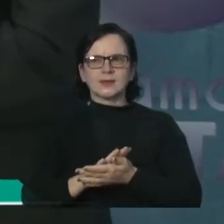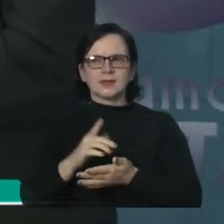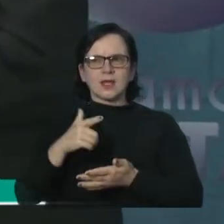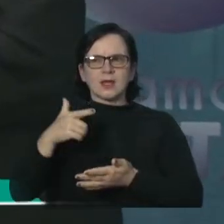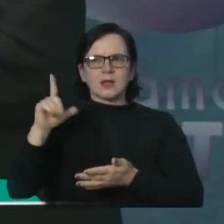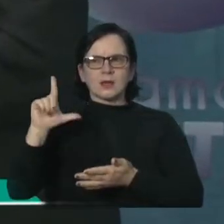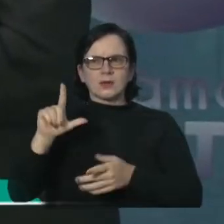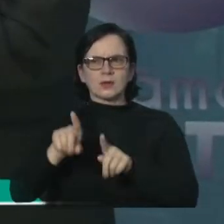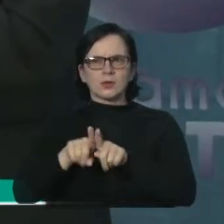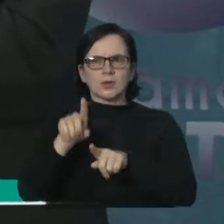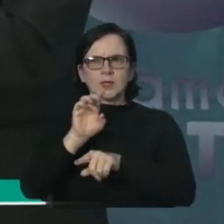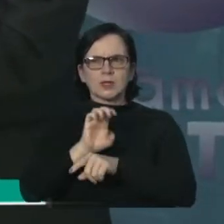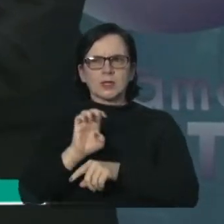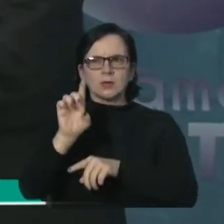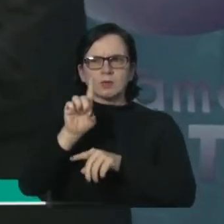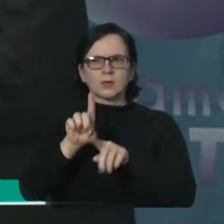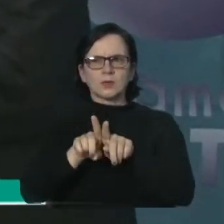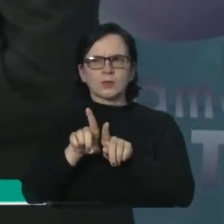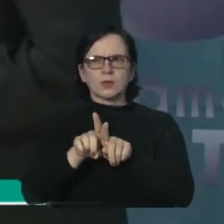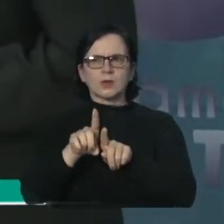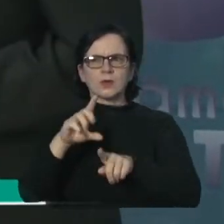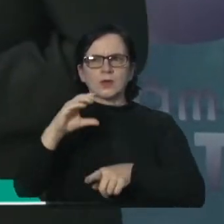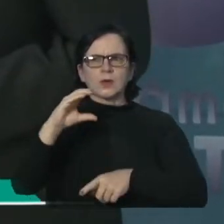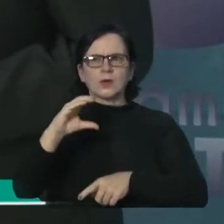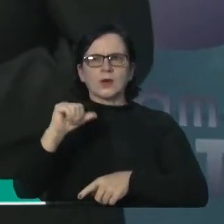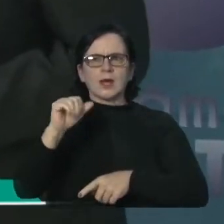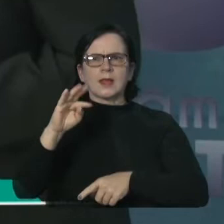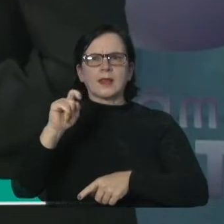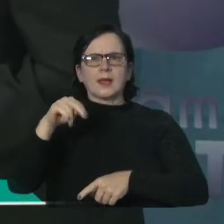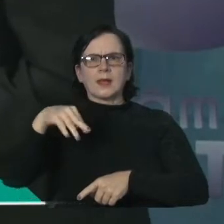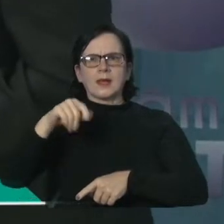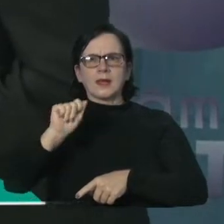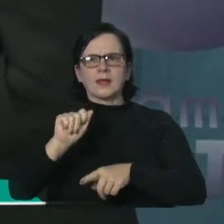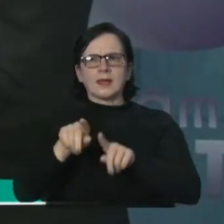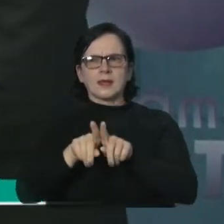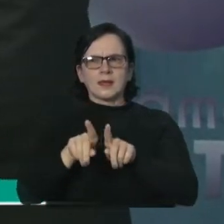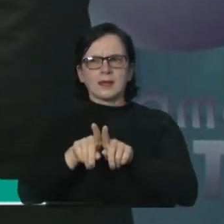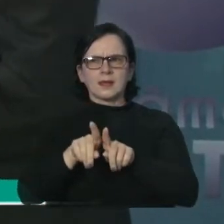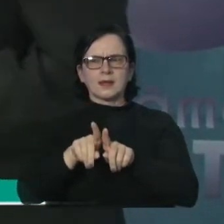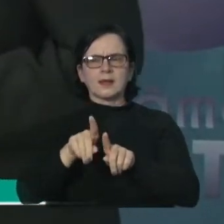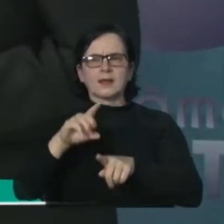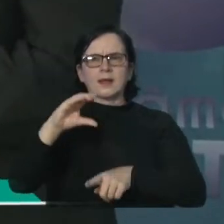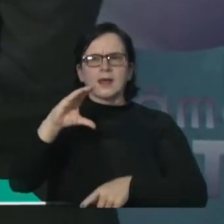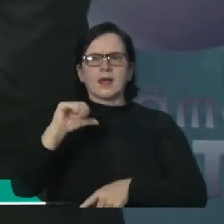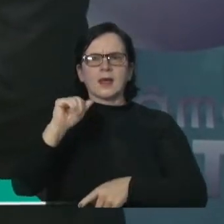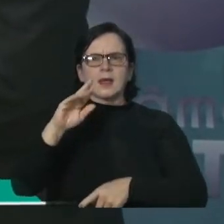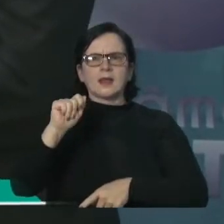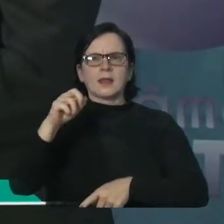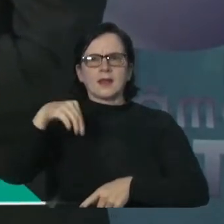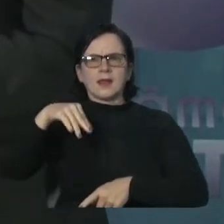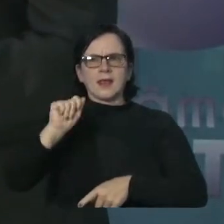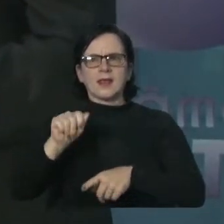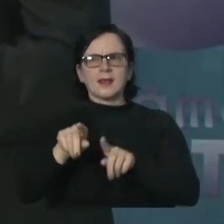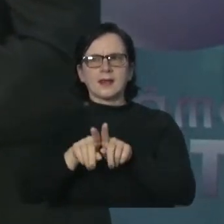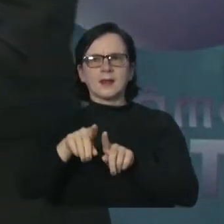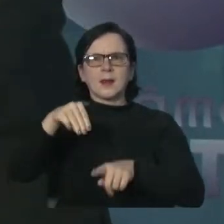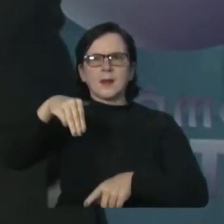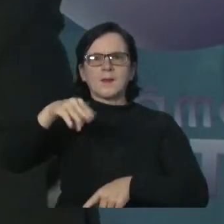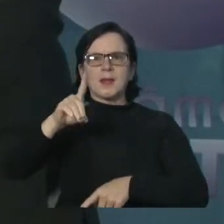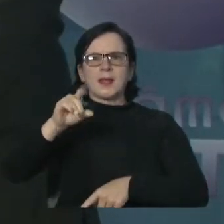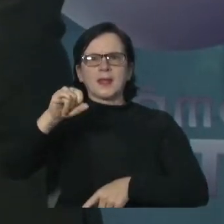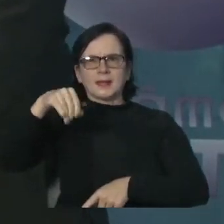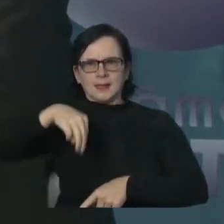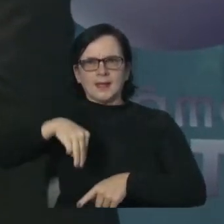atrás eu estive em Cartagena. É, nasci em Cartagena. Em Cartagena, em Medellín, em Bogotá.